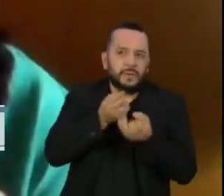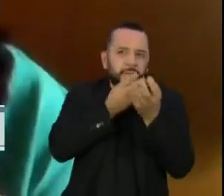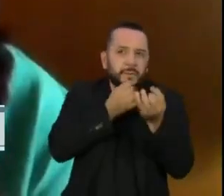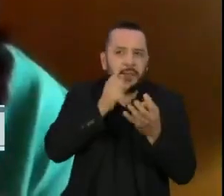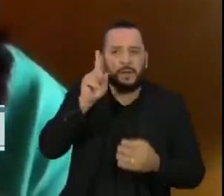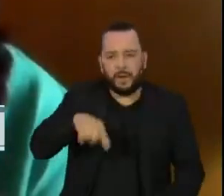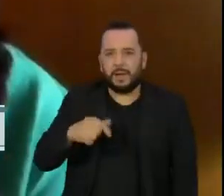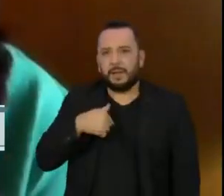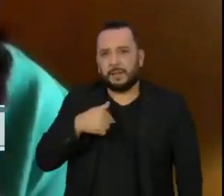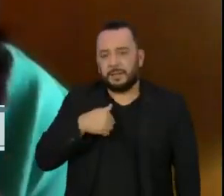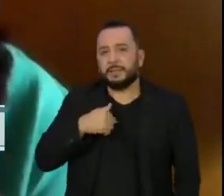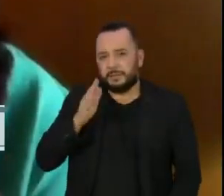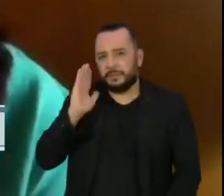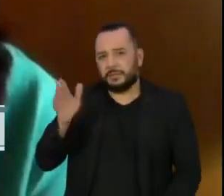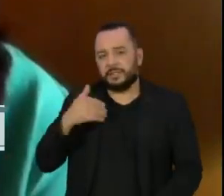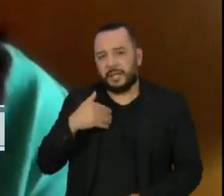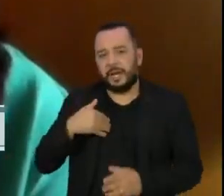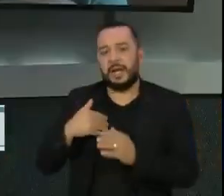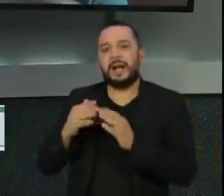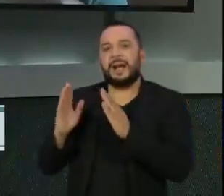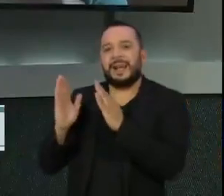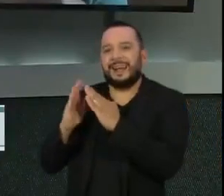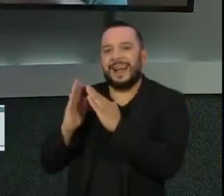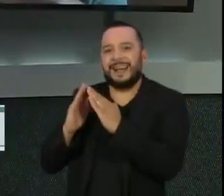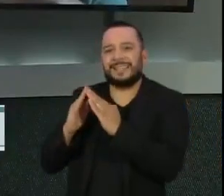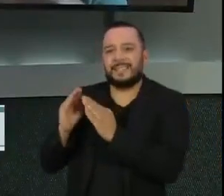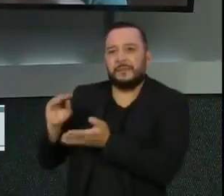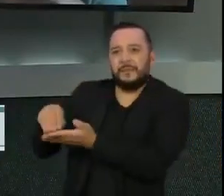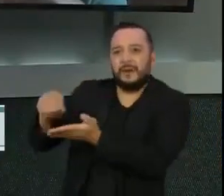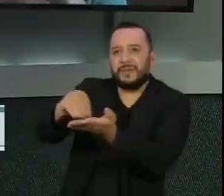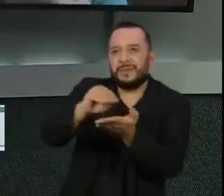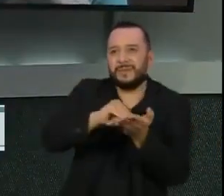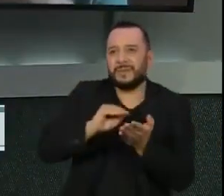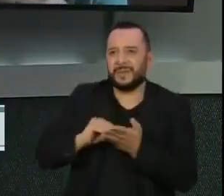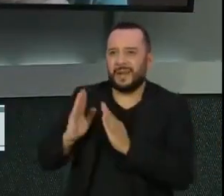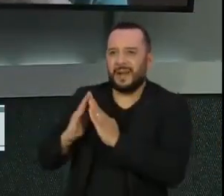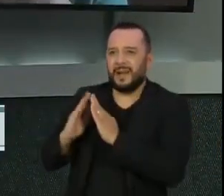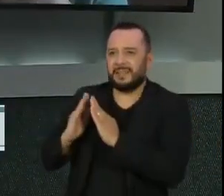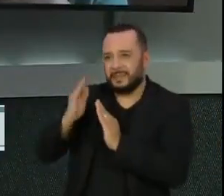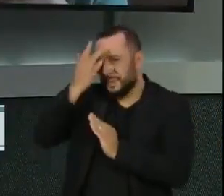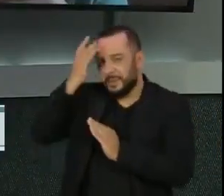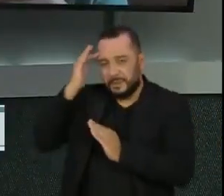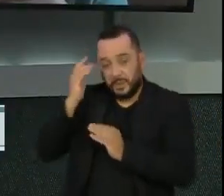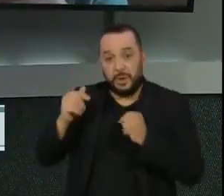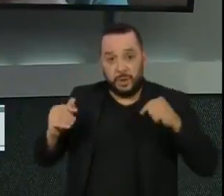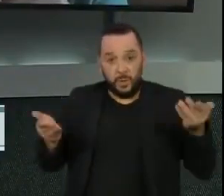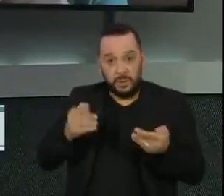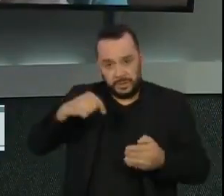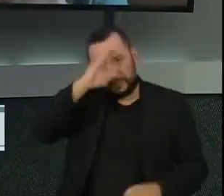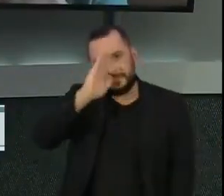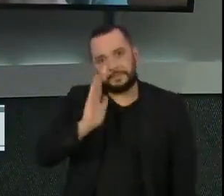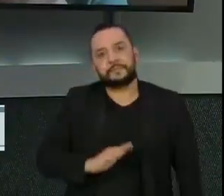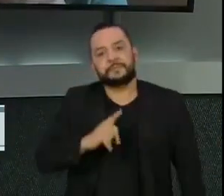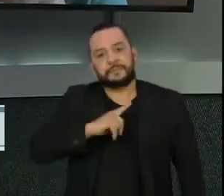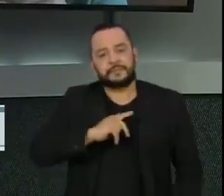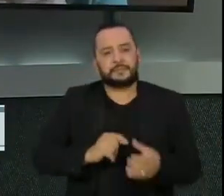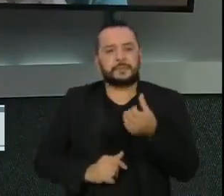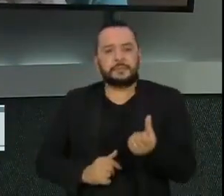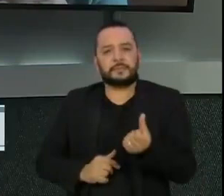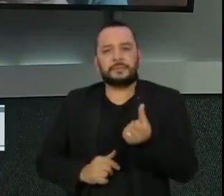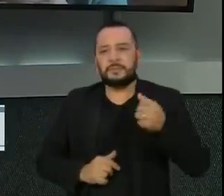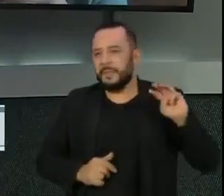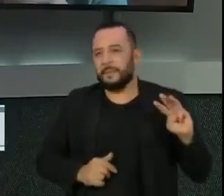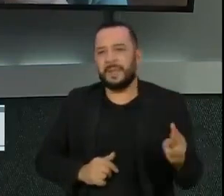os dados do déficit habitacional, né? Então, só para você ter uma ideia, hoje no Brasil são cerca de 6 milhões